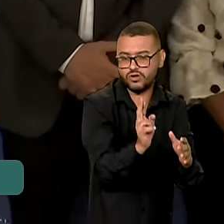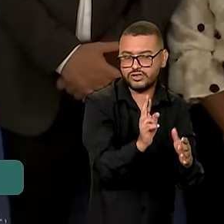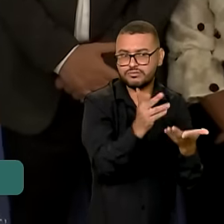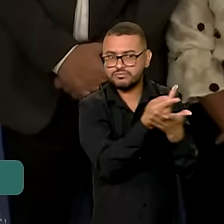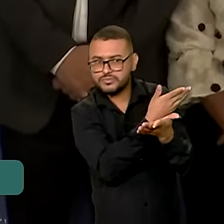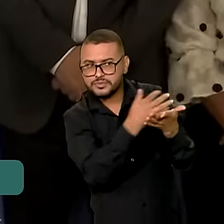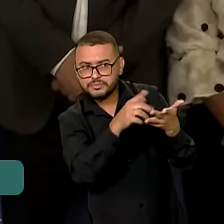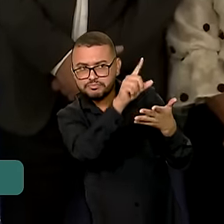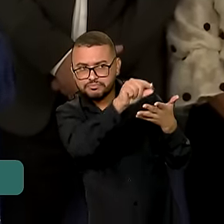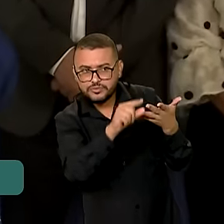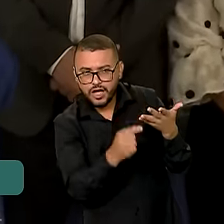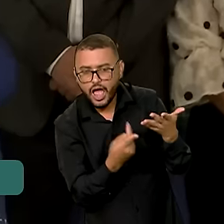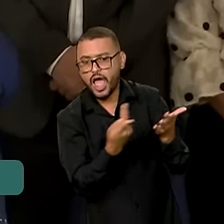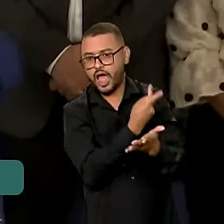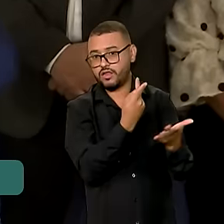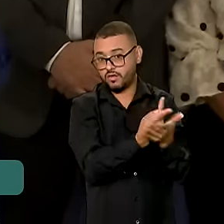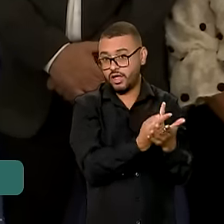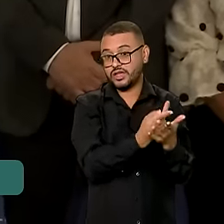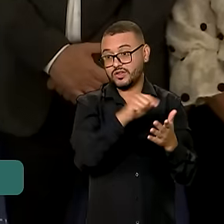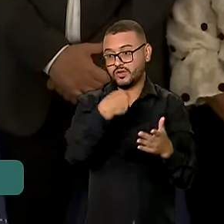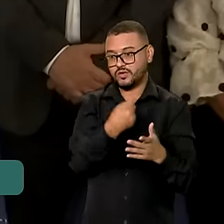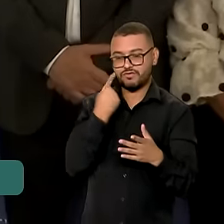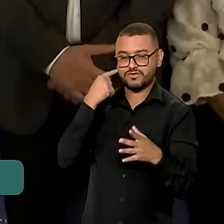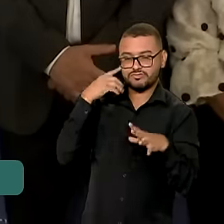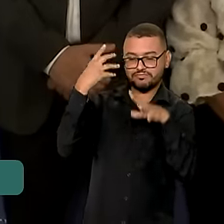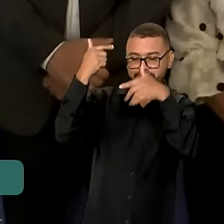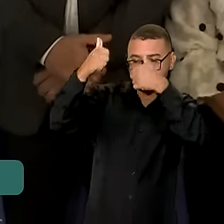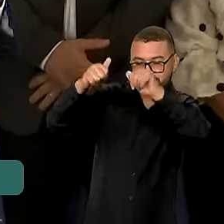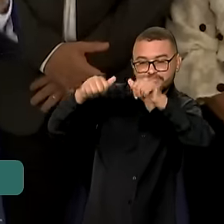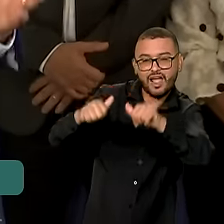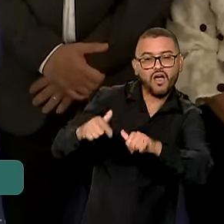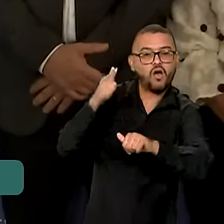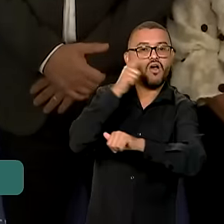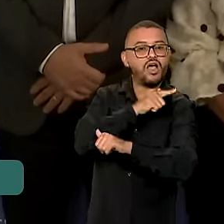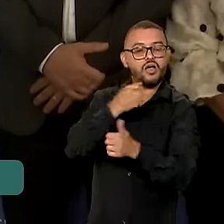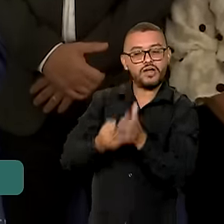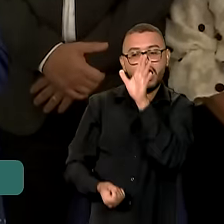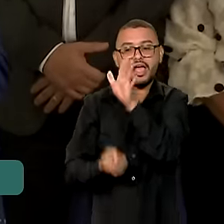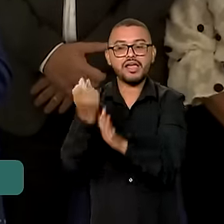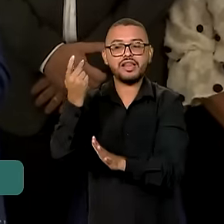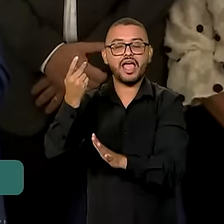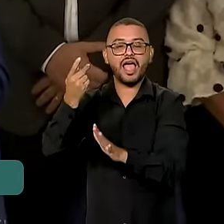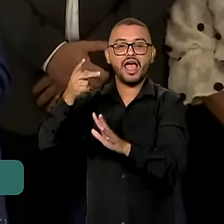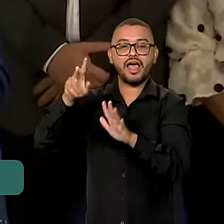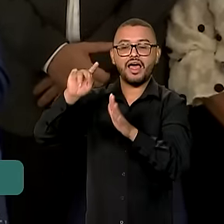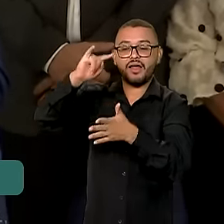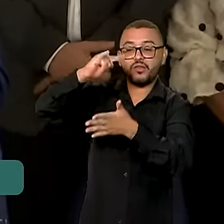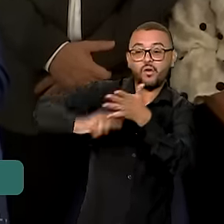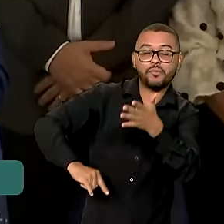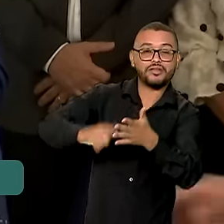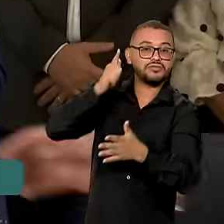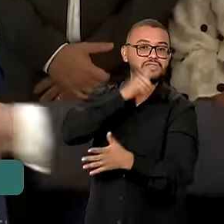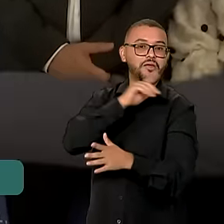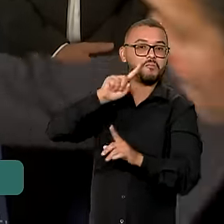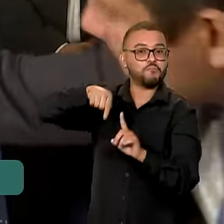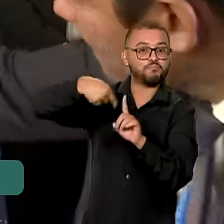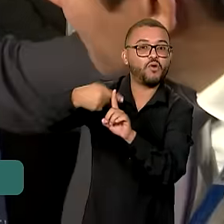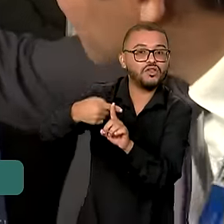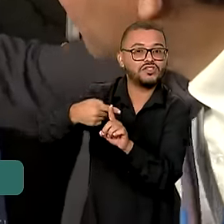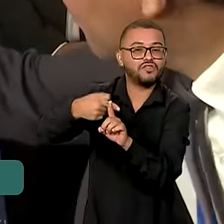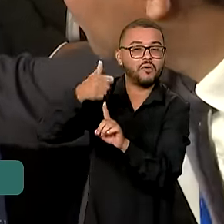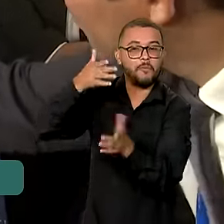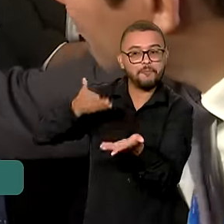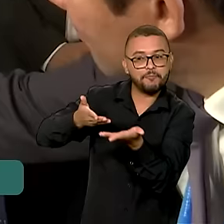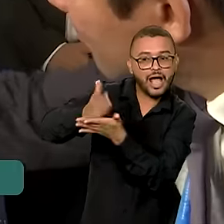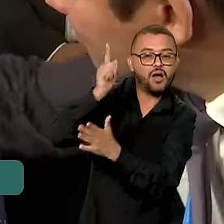errado, para que se possa fazer ali, na elaboração dos termos, uma aposta certa. E